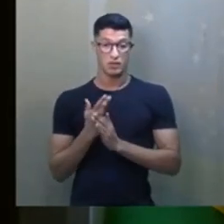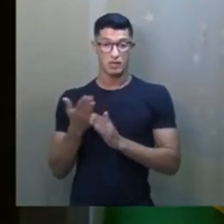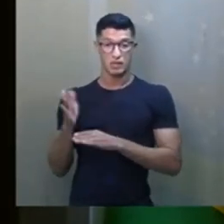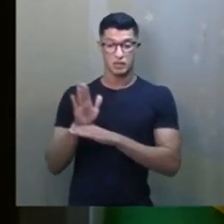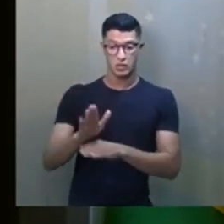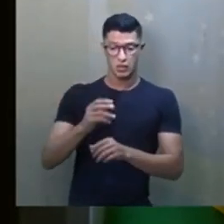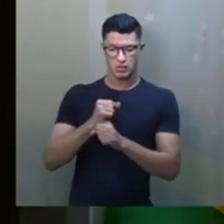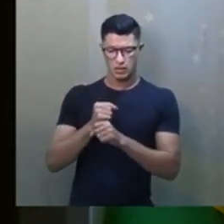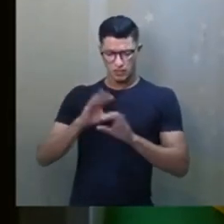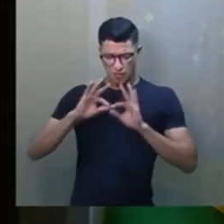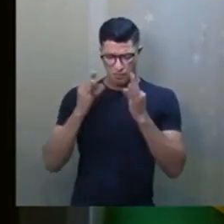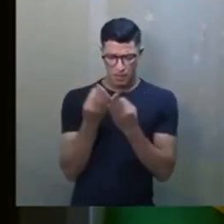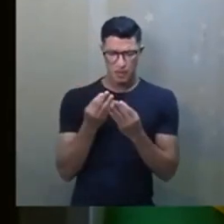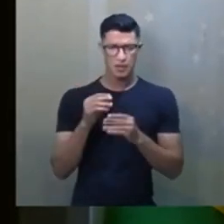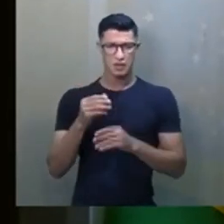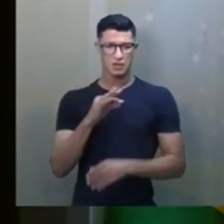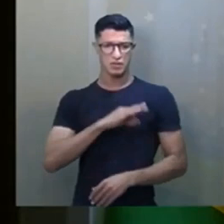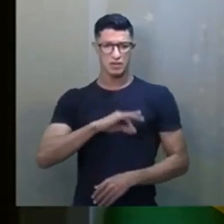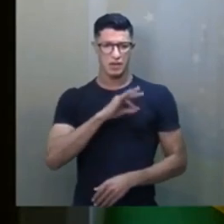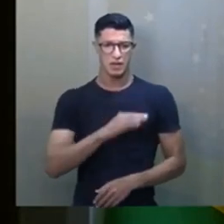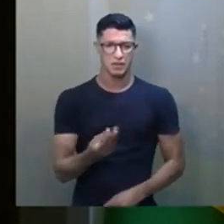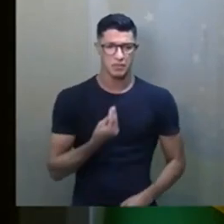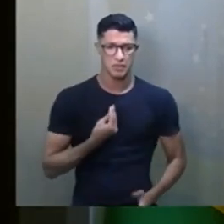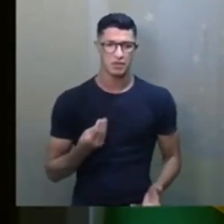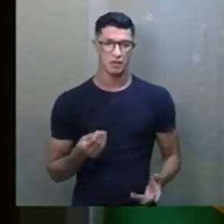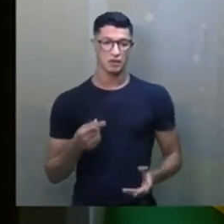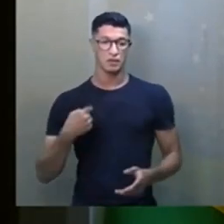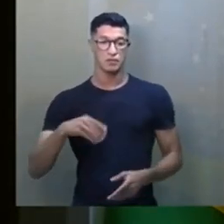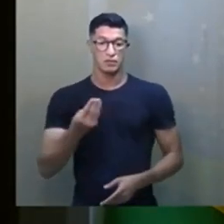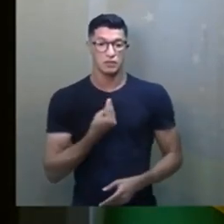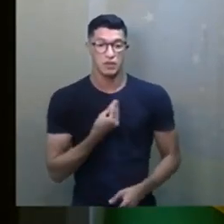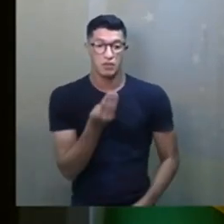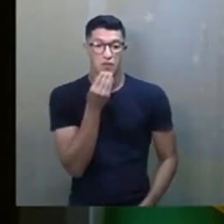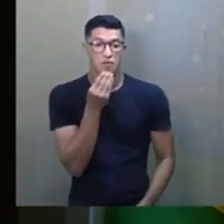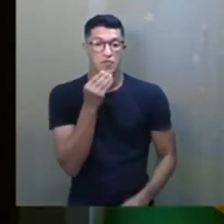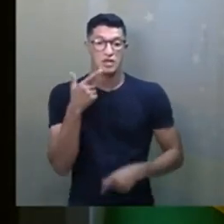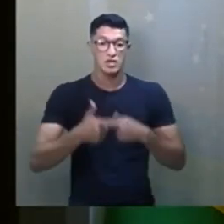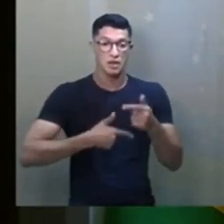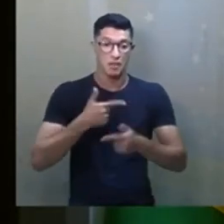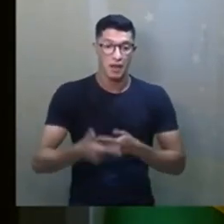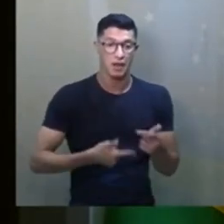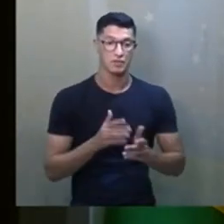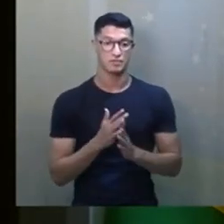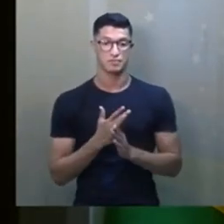família tantos anos com o salário que nos ofertava. Nos deu oportunidade de emprego.